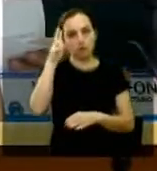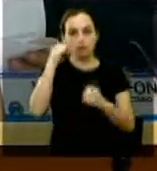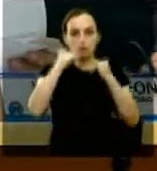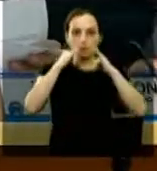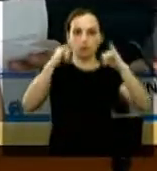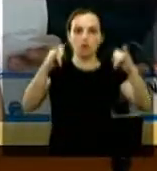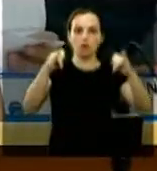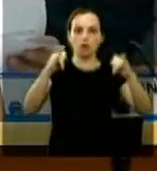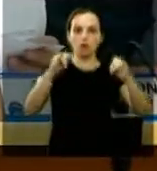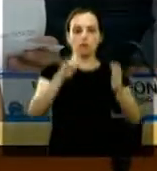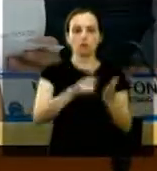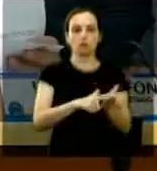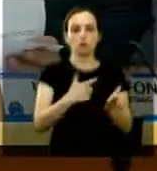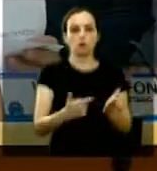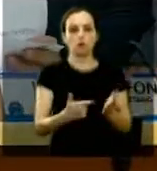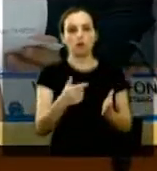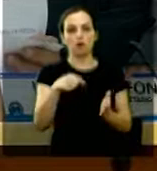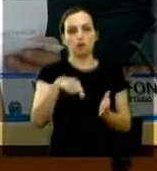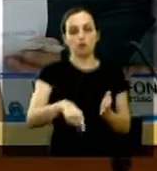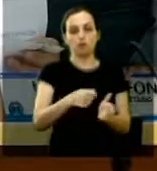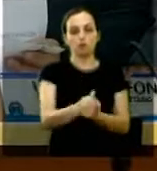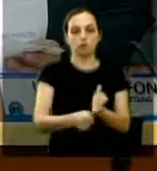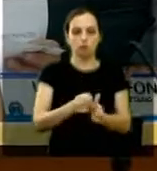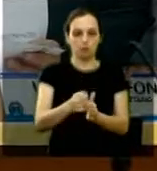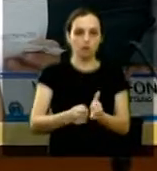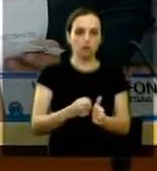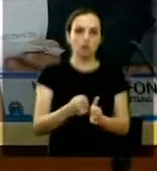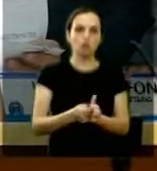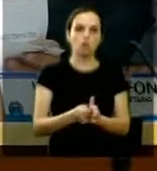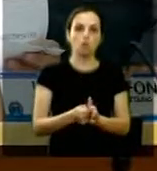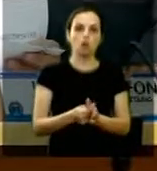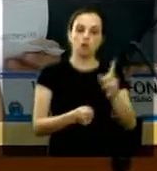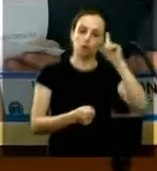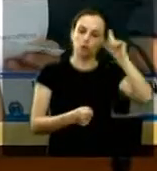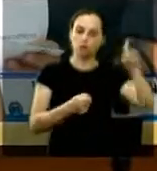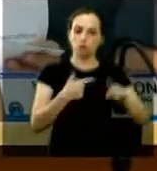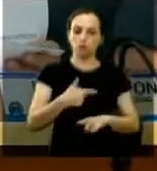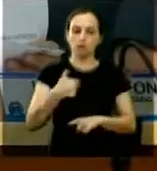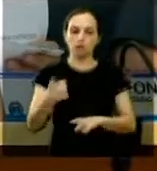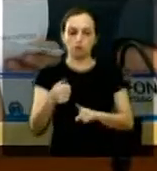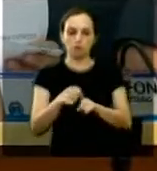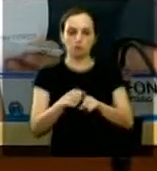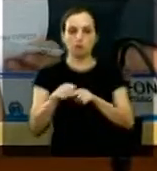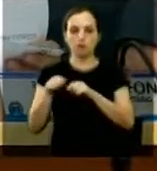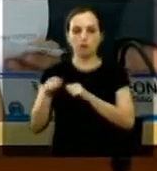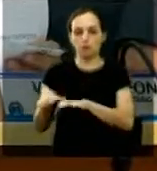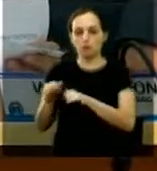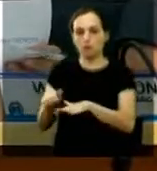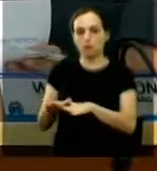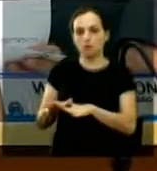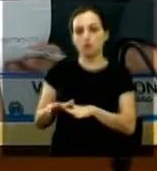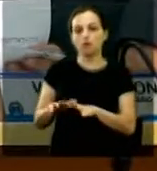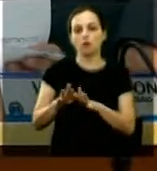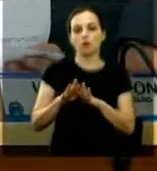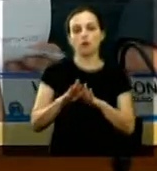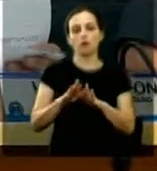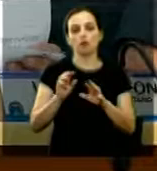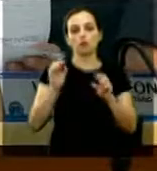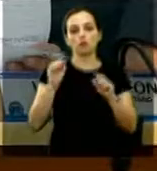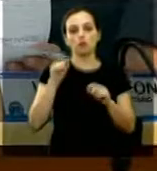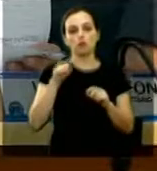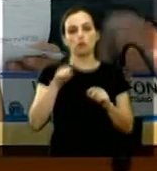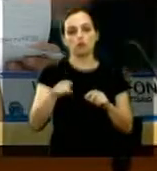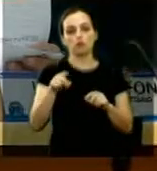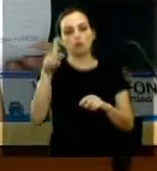matéria publicada no jornal imparcial desta cidade em sua edição 21 de setembro de 2014 na sessão você